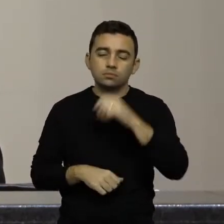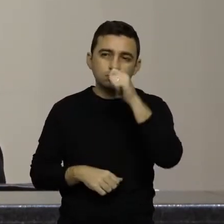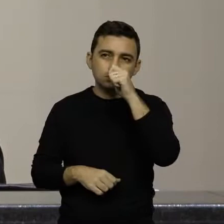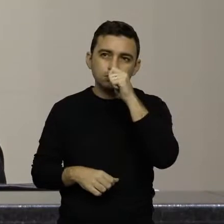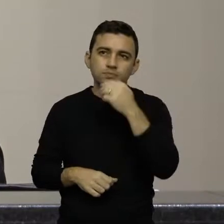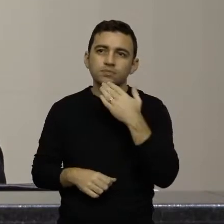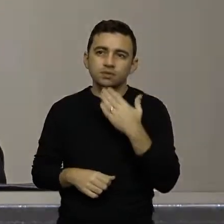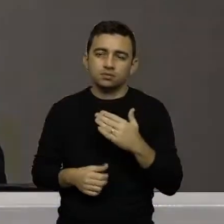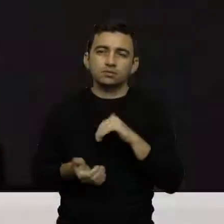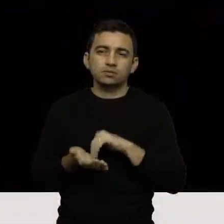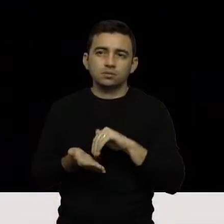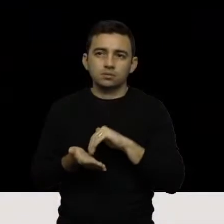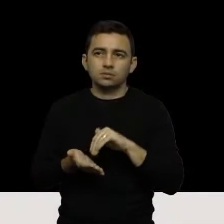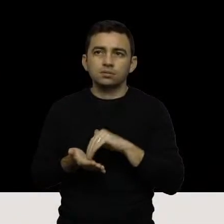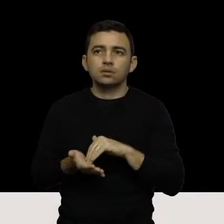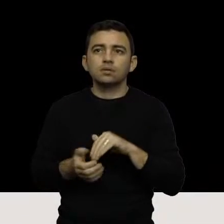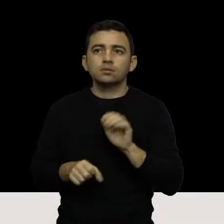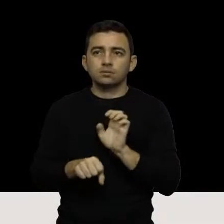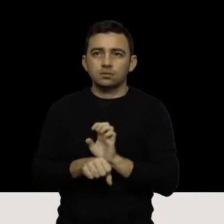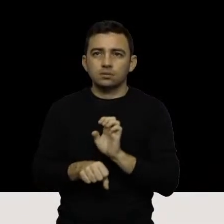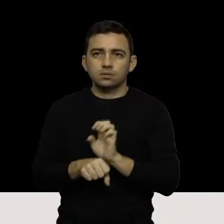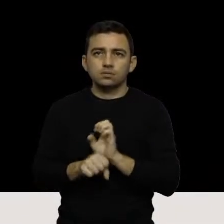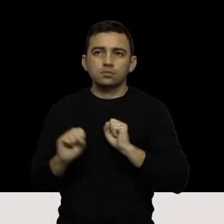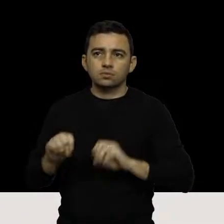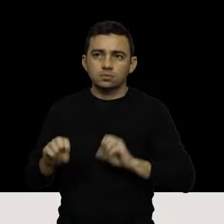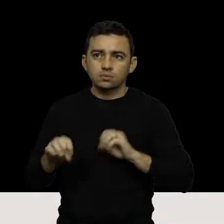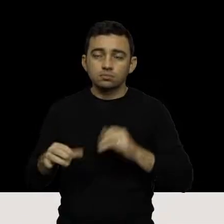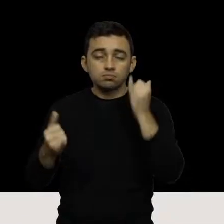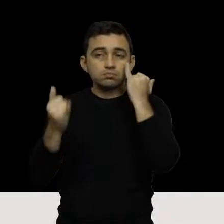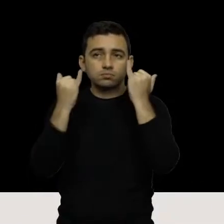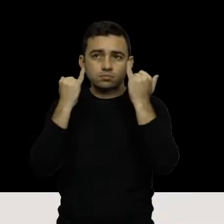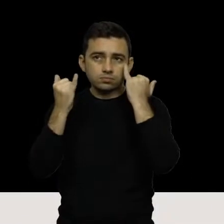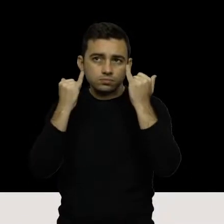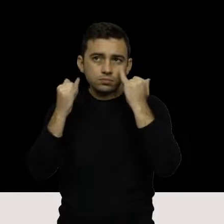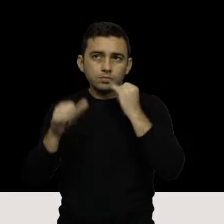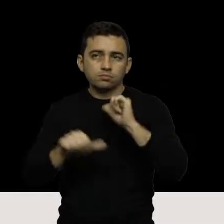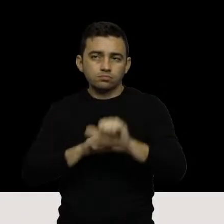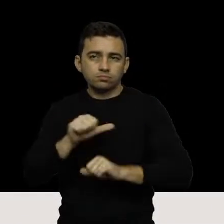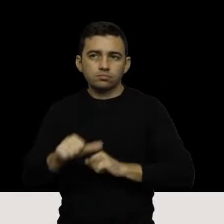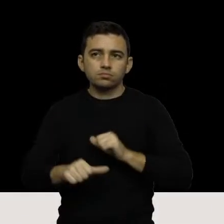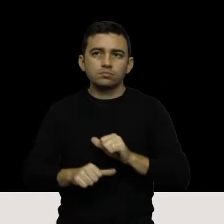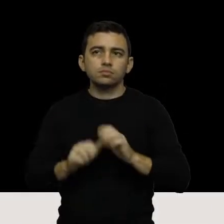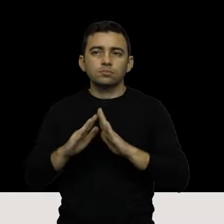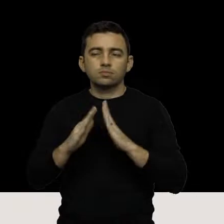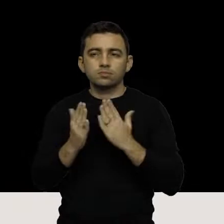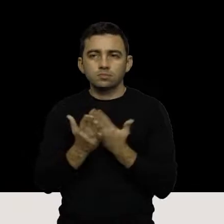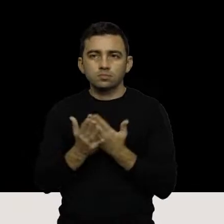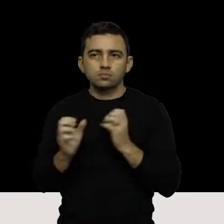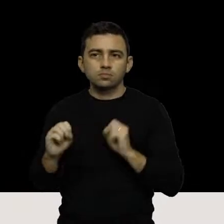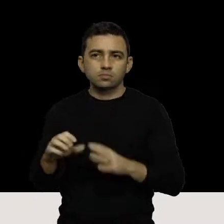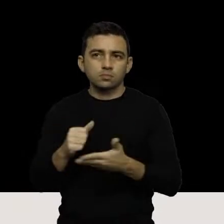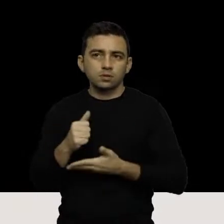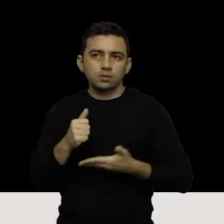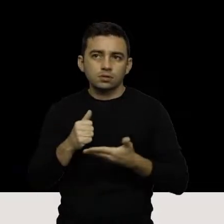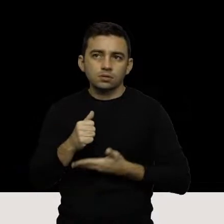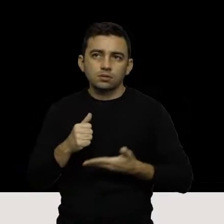Solicita ao secretário de Estado da Educação informações acerca da reforma da Escola da Educação Básica,